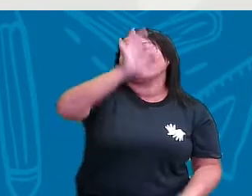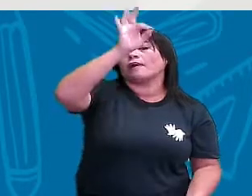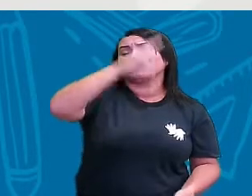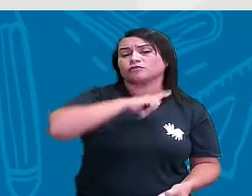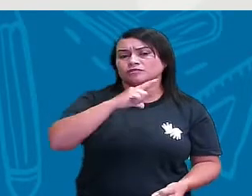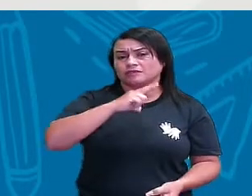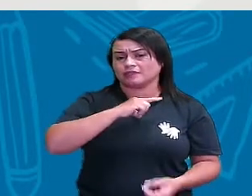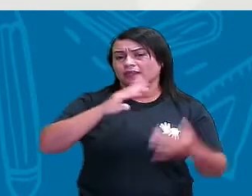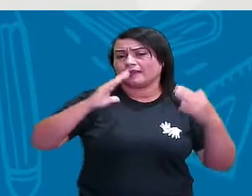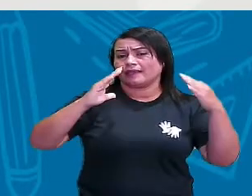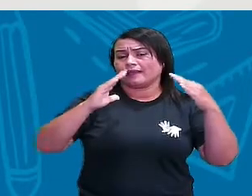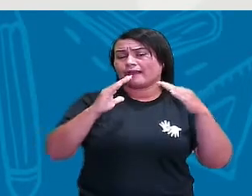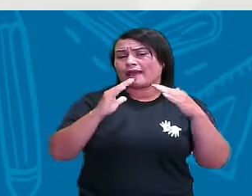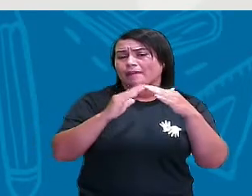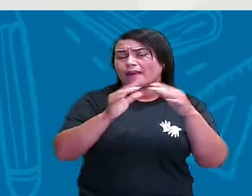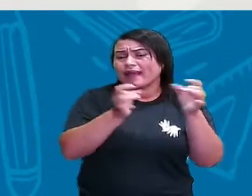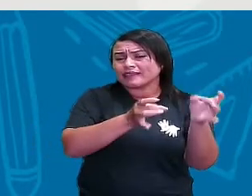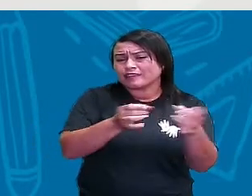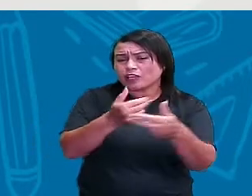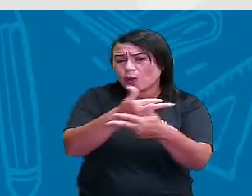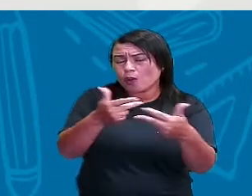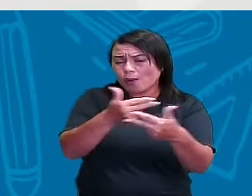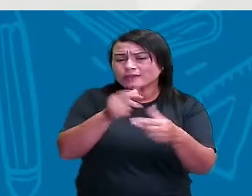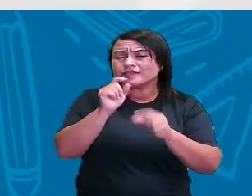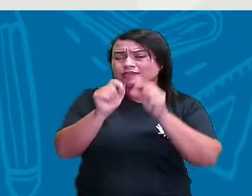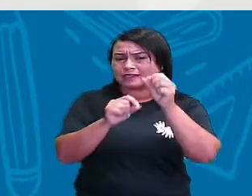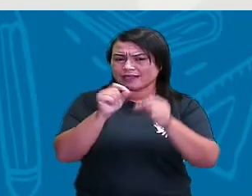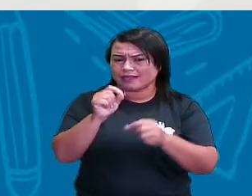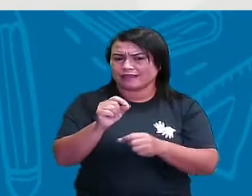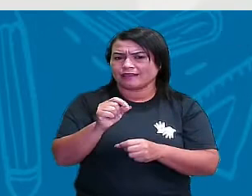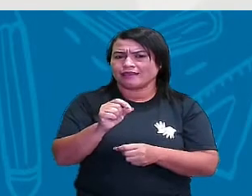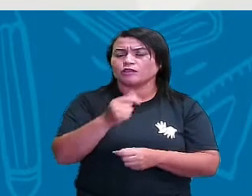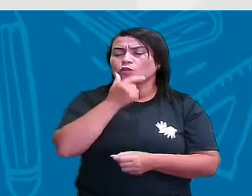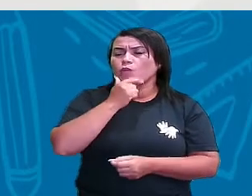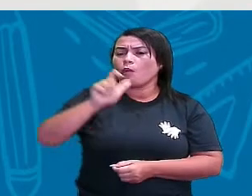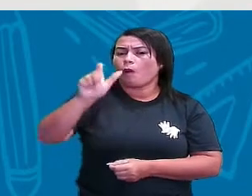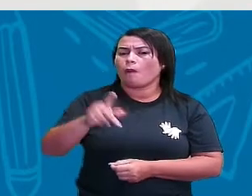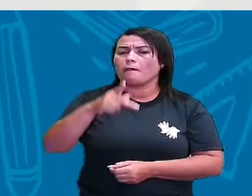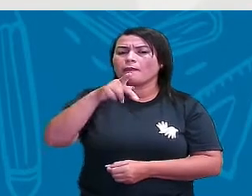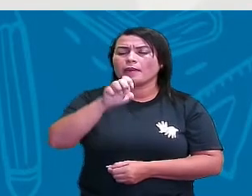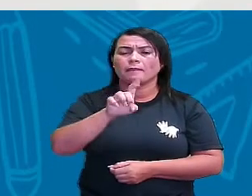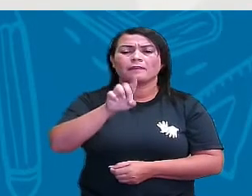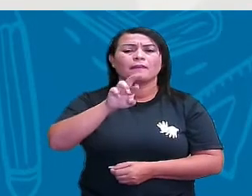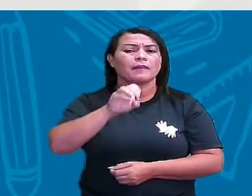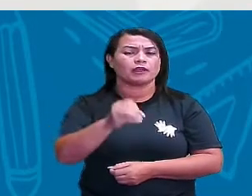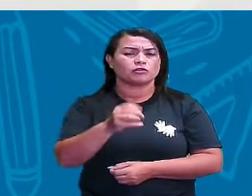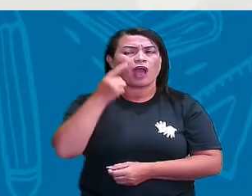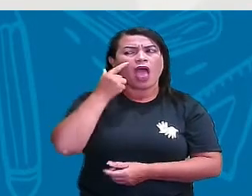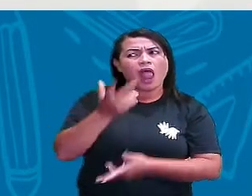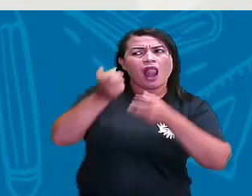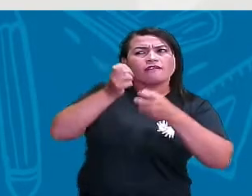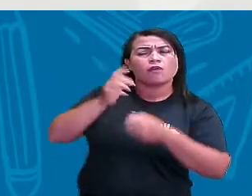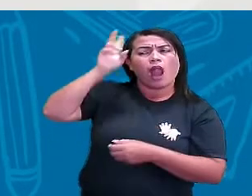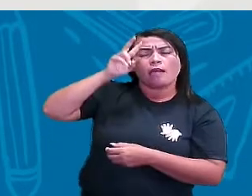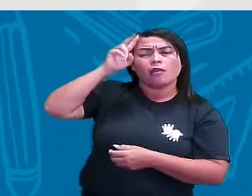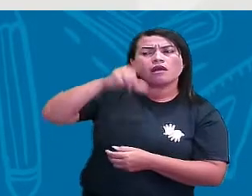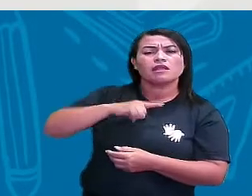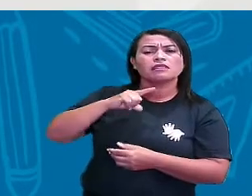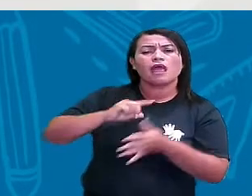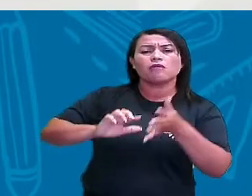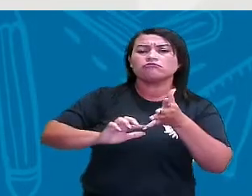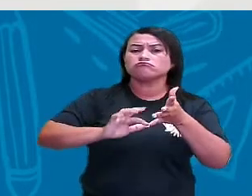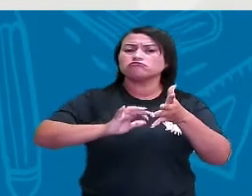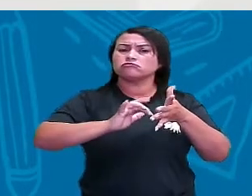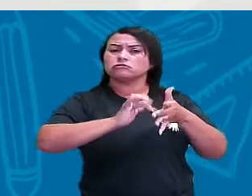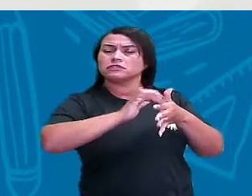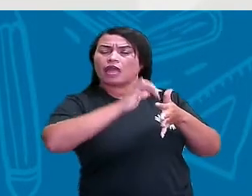observou que tem uma escada bem ao lado da barraca e lembrou que sua altura é de 1 metro. De